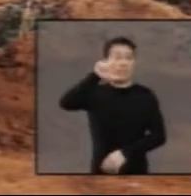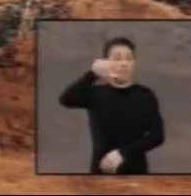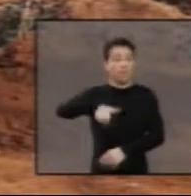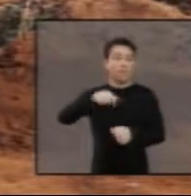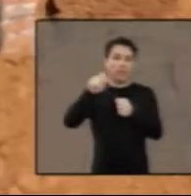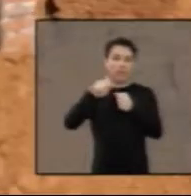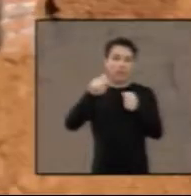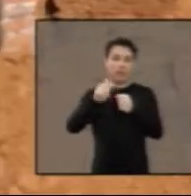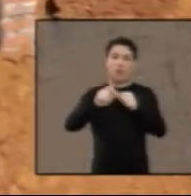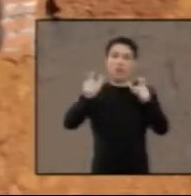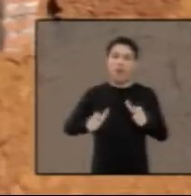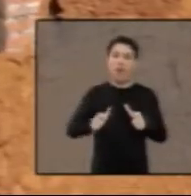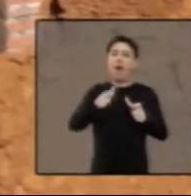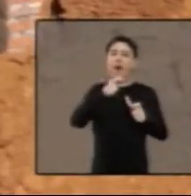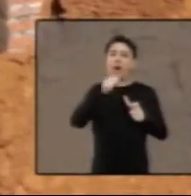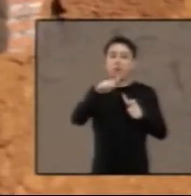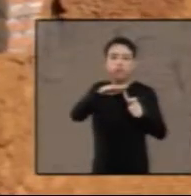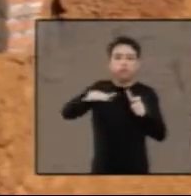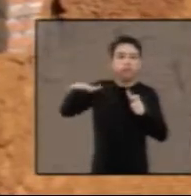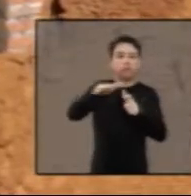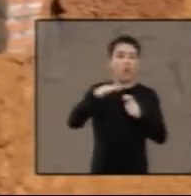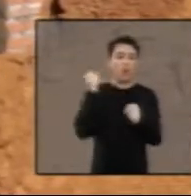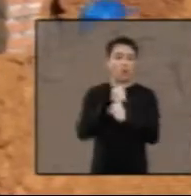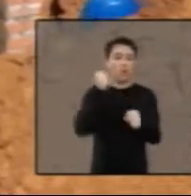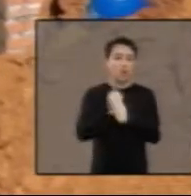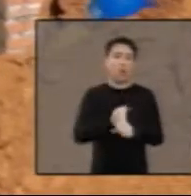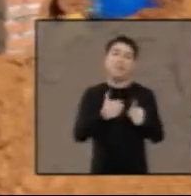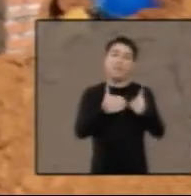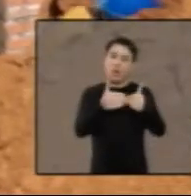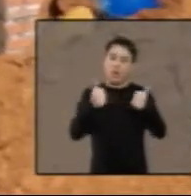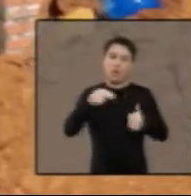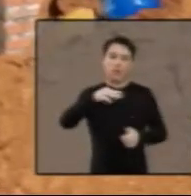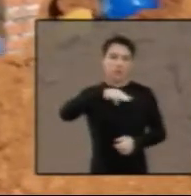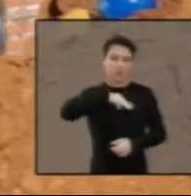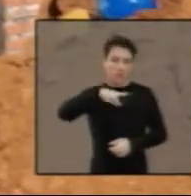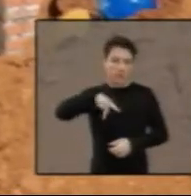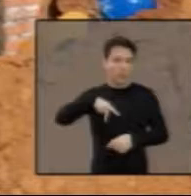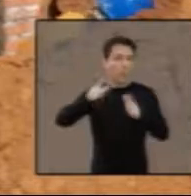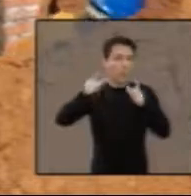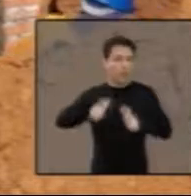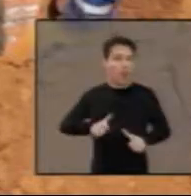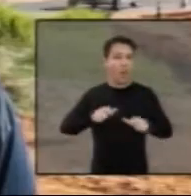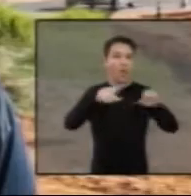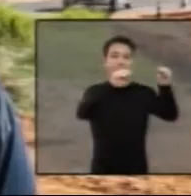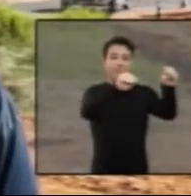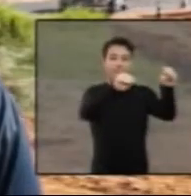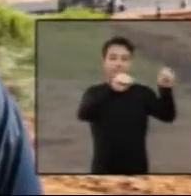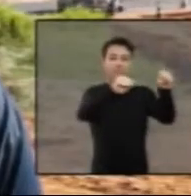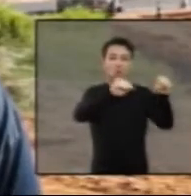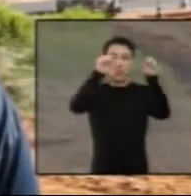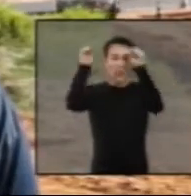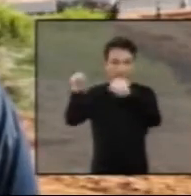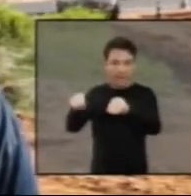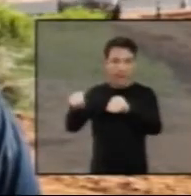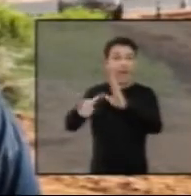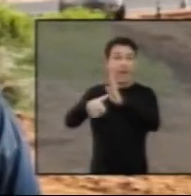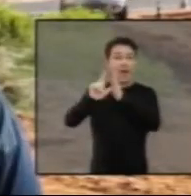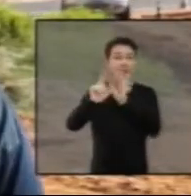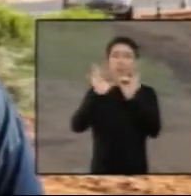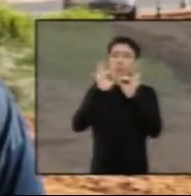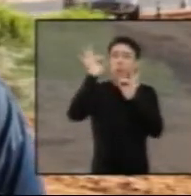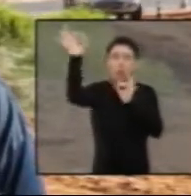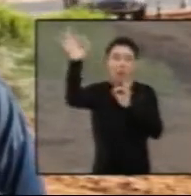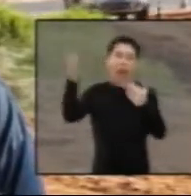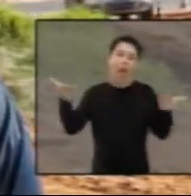concluindo na linha de tubos, ainda temos que fazer a Lagoa de Detenção, que é uma lagoa grande que vai aqui, eram duas, a gente